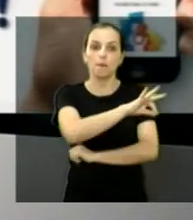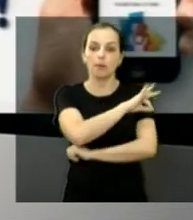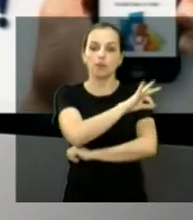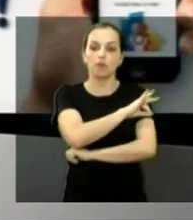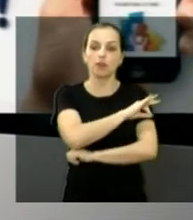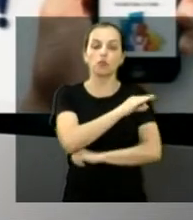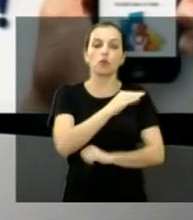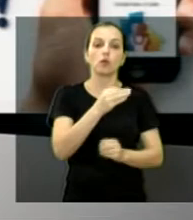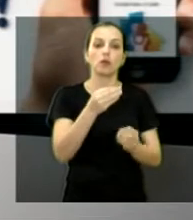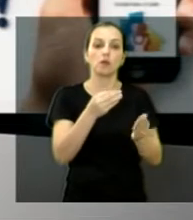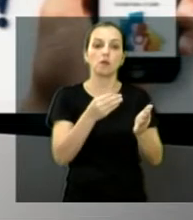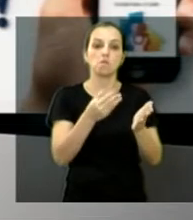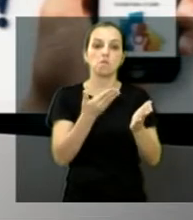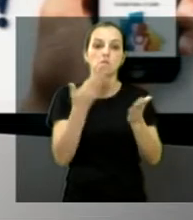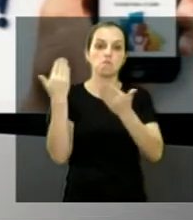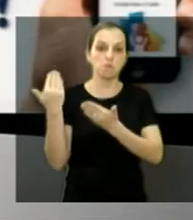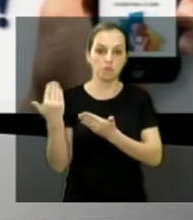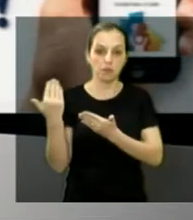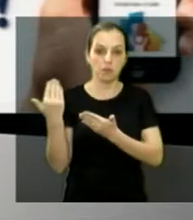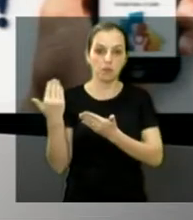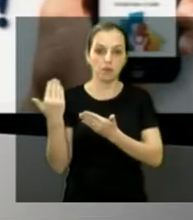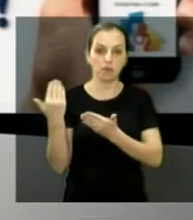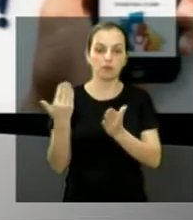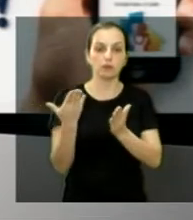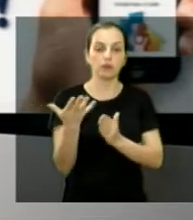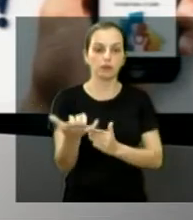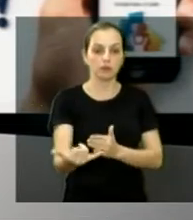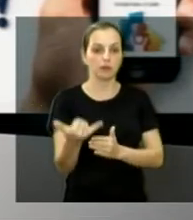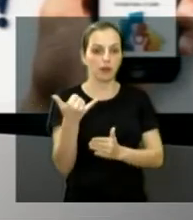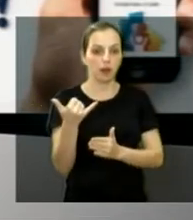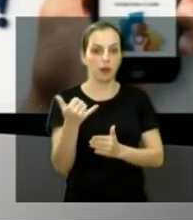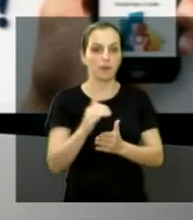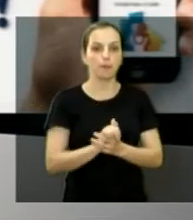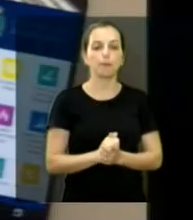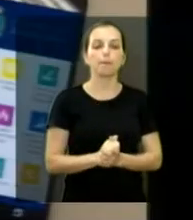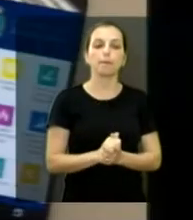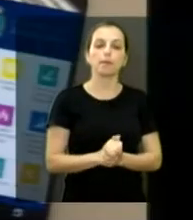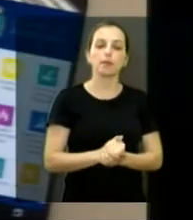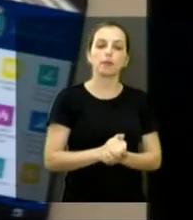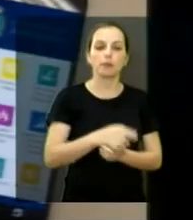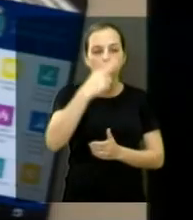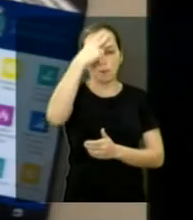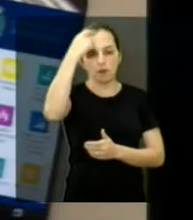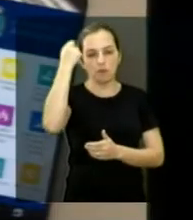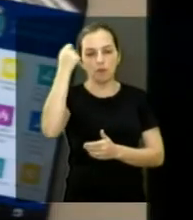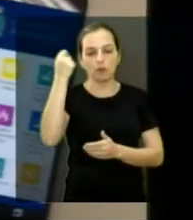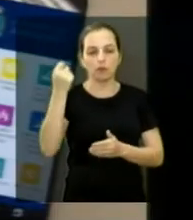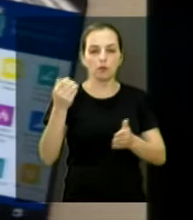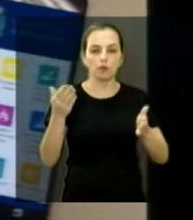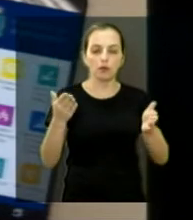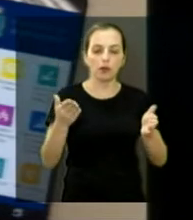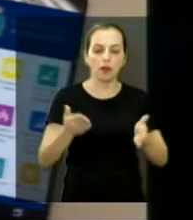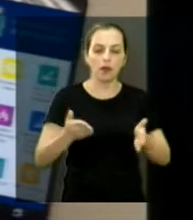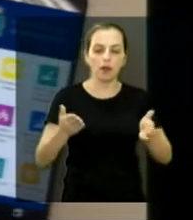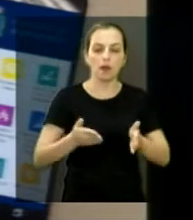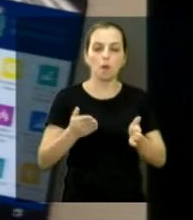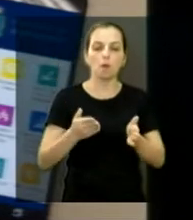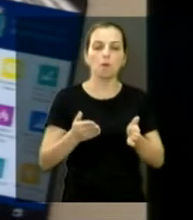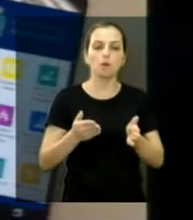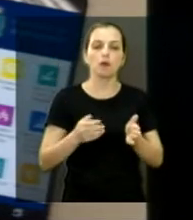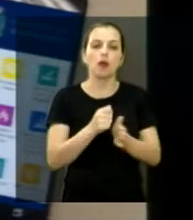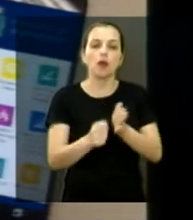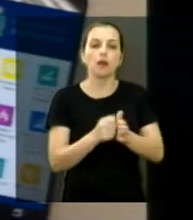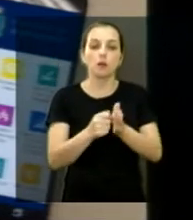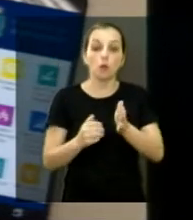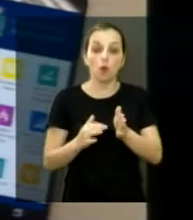falando que a vereadora Tainara já me falou uma vez que se eu fosse prefeito aqui de Araraquara, a nossa cidade seria a cidade do futuro, né? Decorrente das coisas que eu trago aqui como indicação ao prefeito.